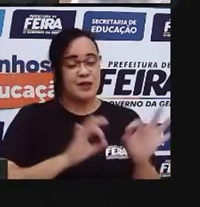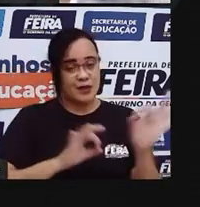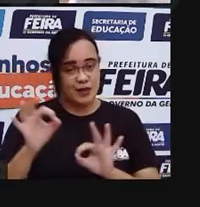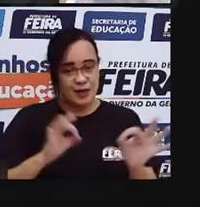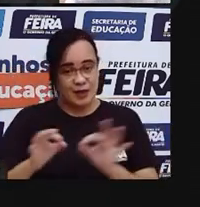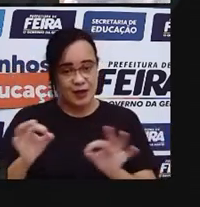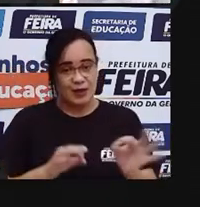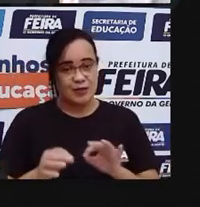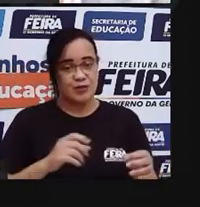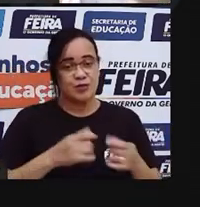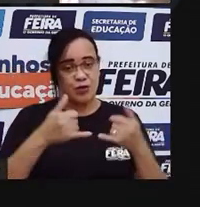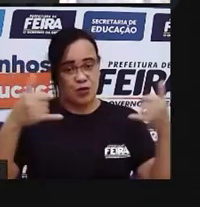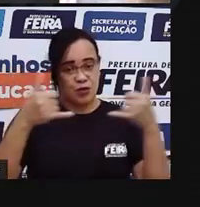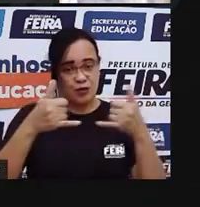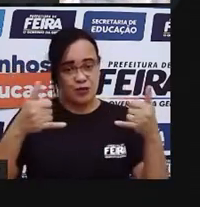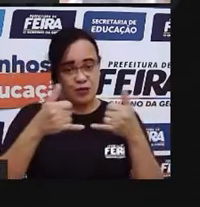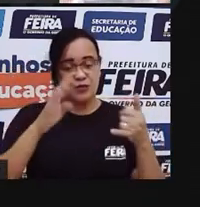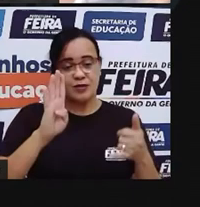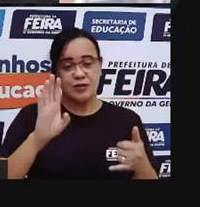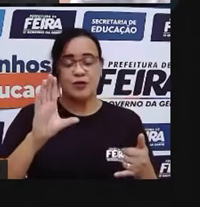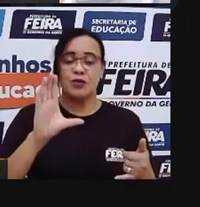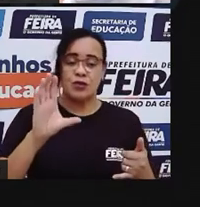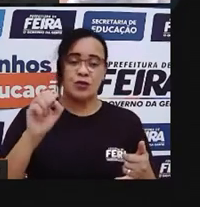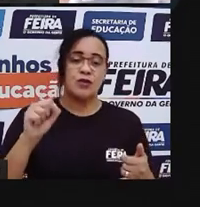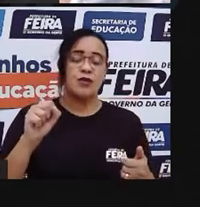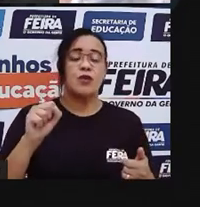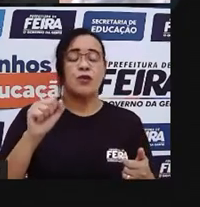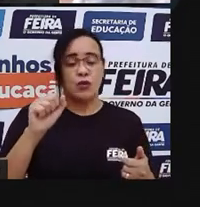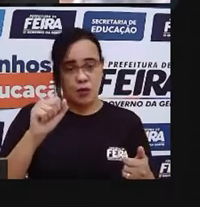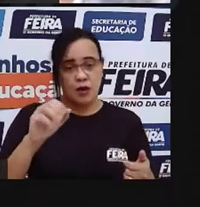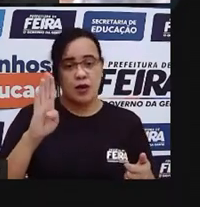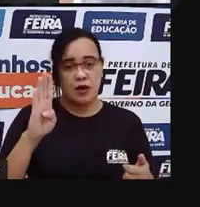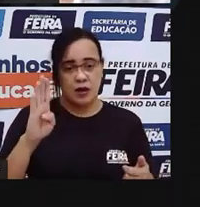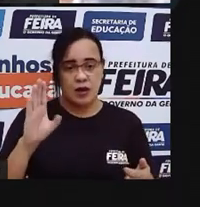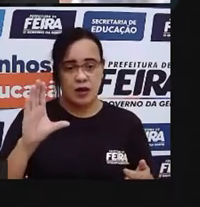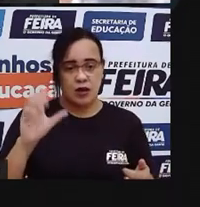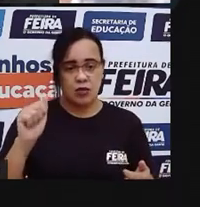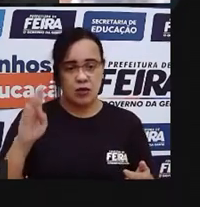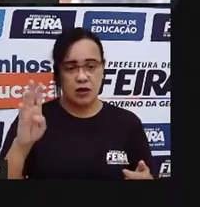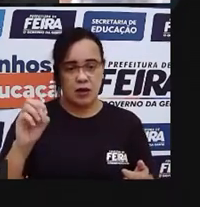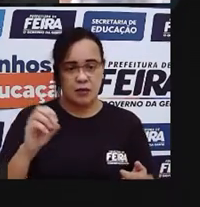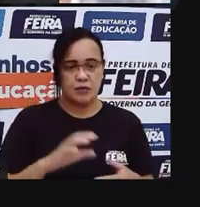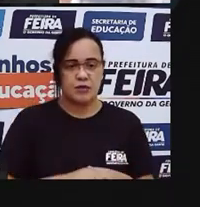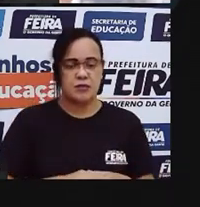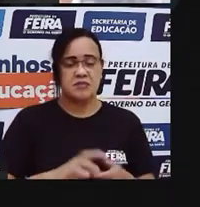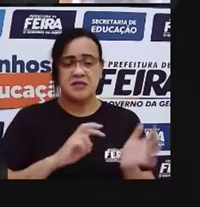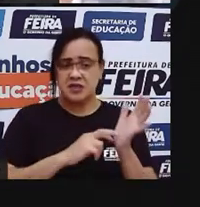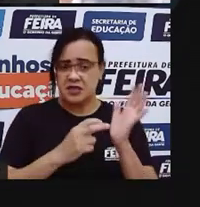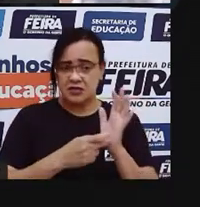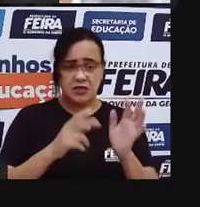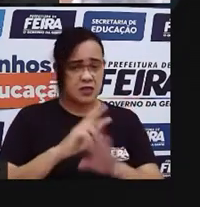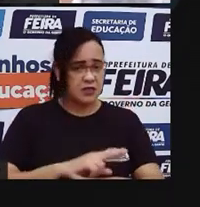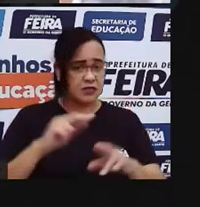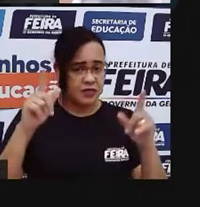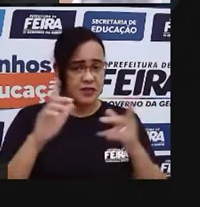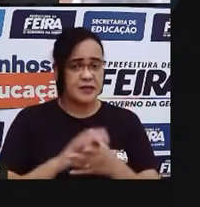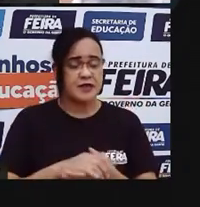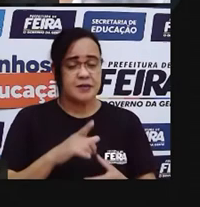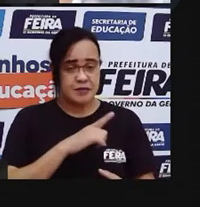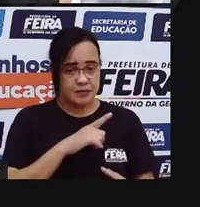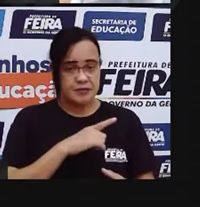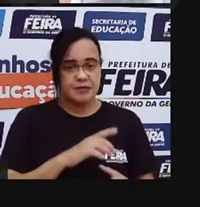frase Tá certo? Cada uma Com um significado Diferente Vamos ver outra Ó Rosa A palavra rosa